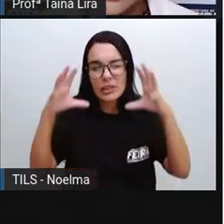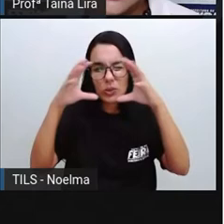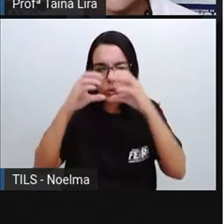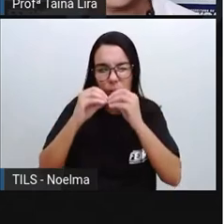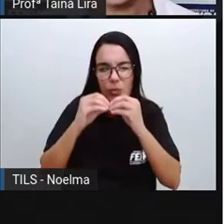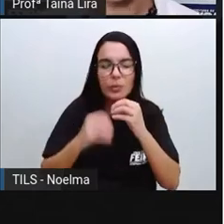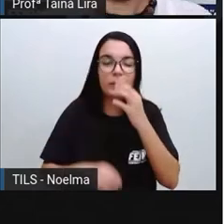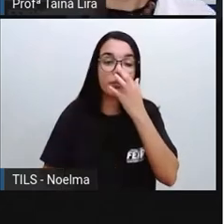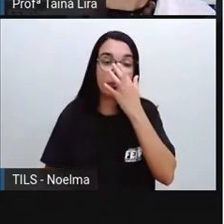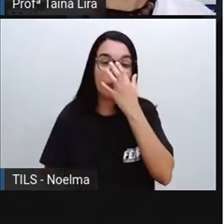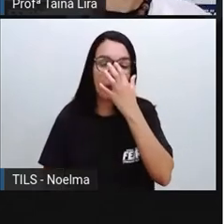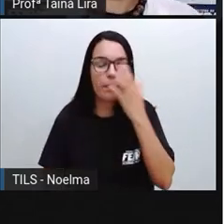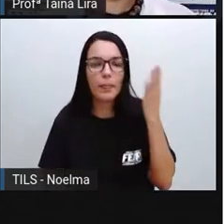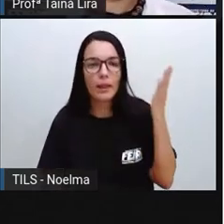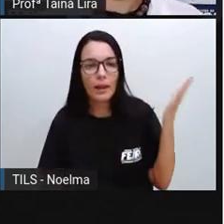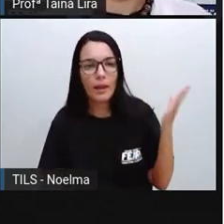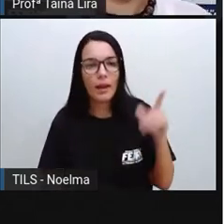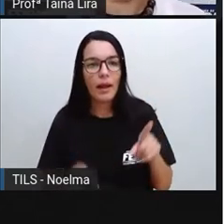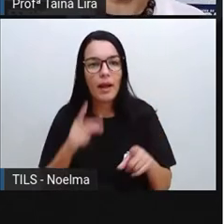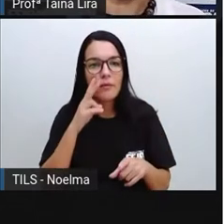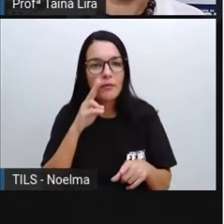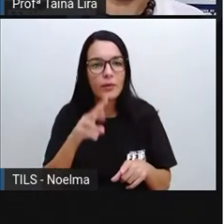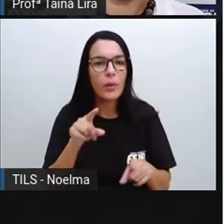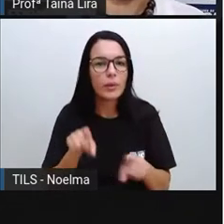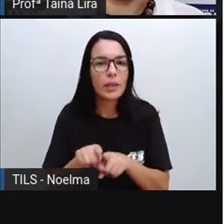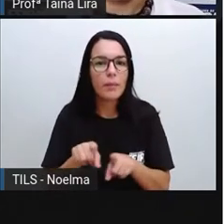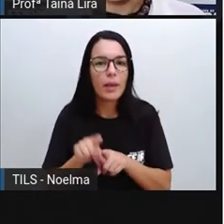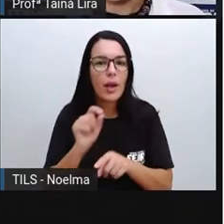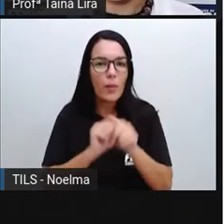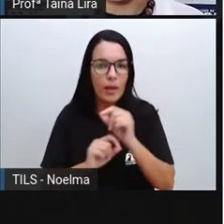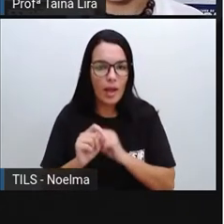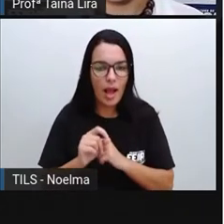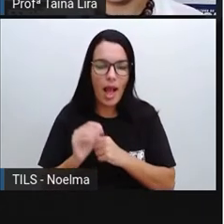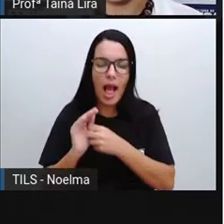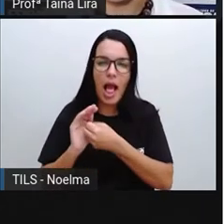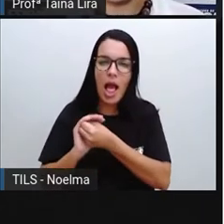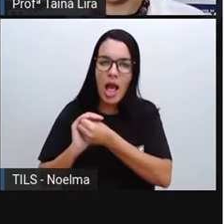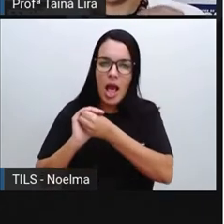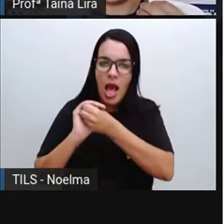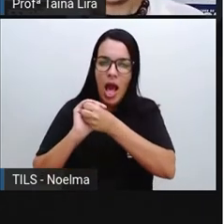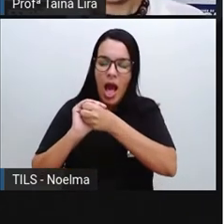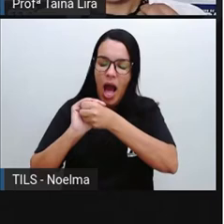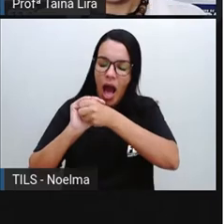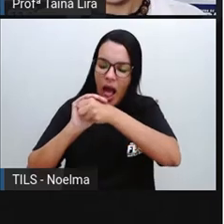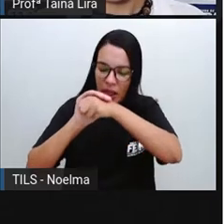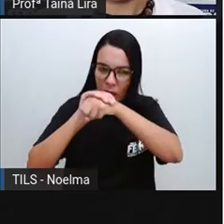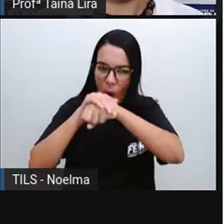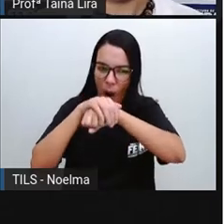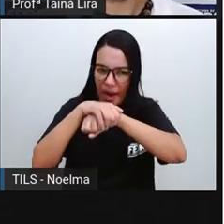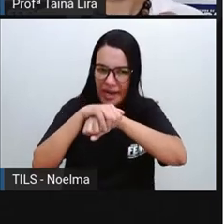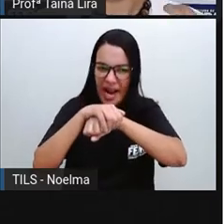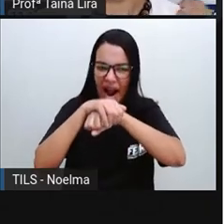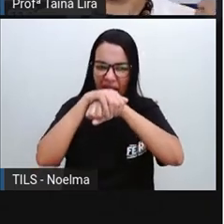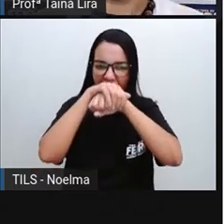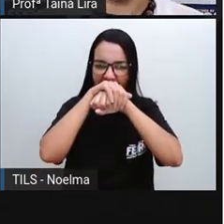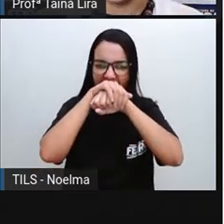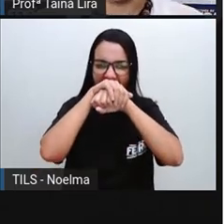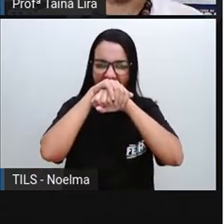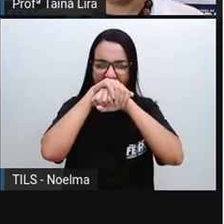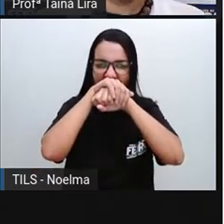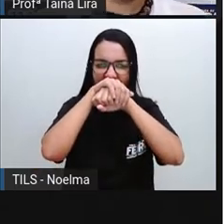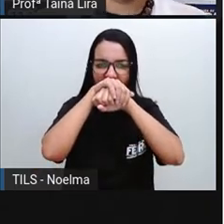E a gente viu também, né? Que a noite, ela acontece por causa de um